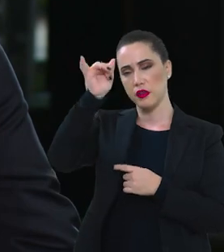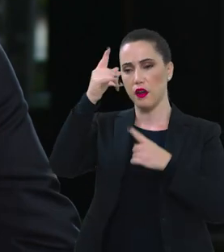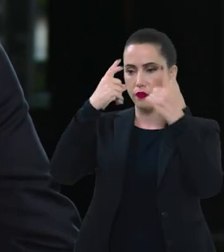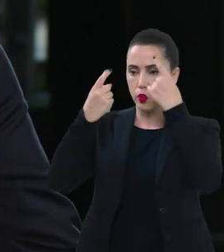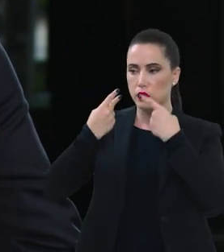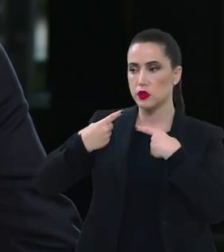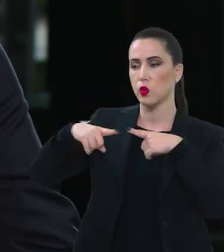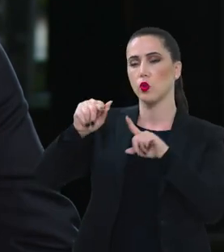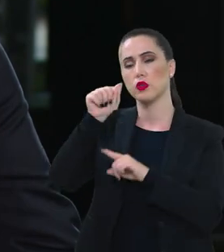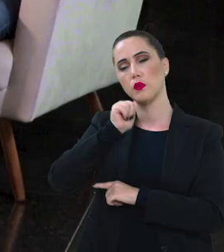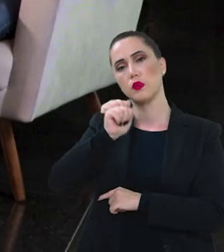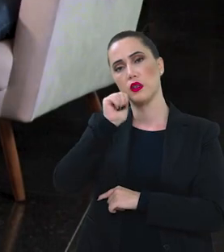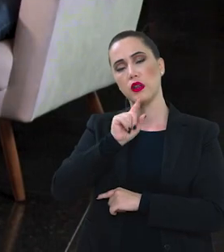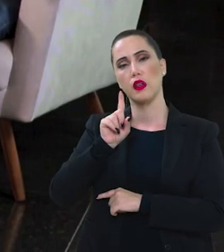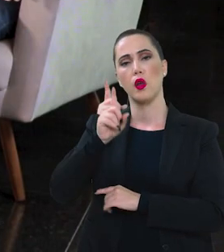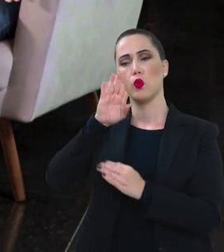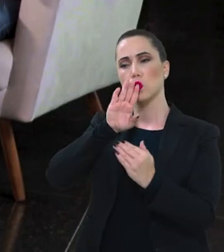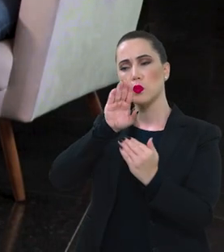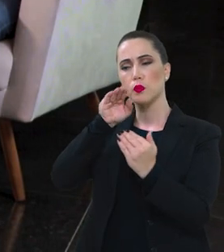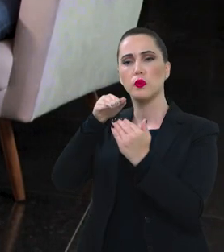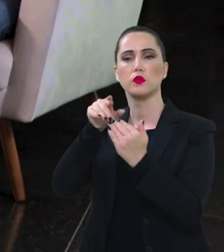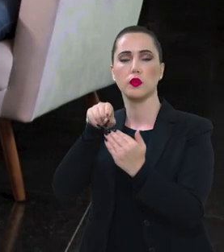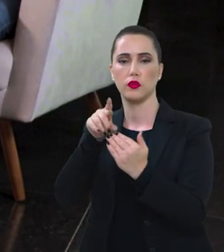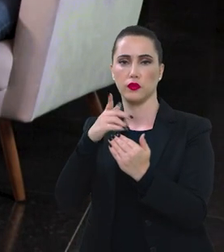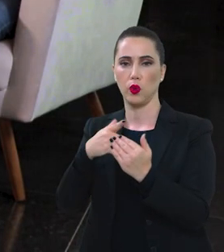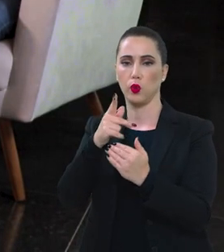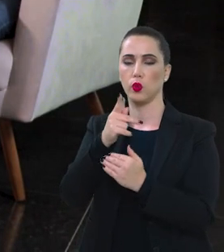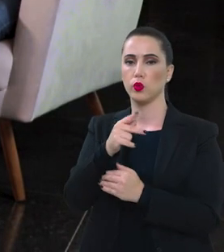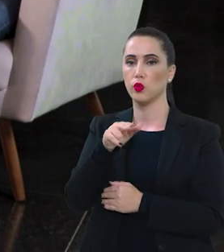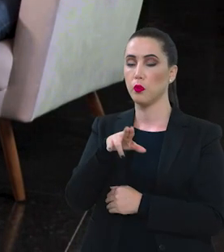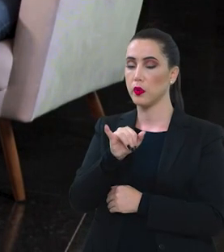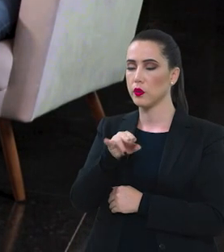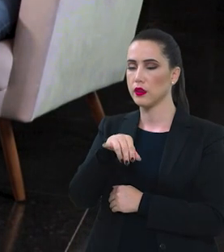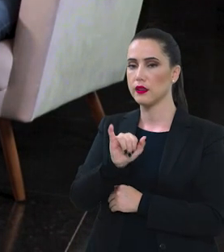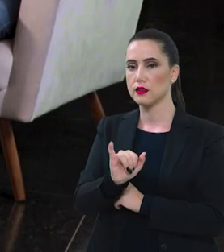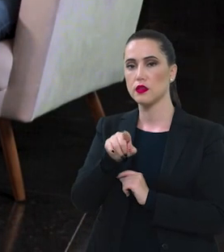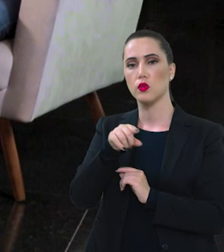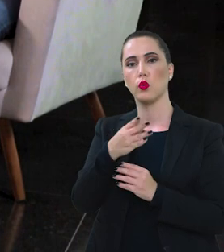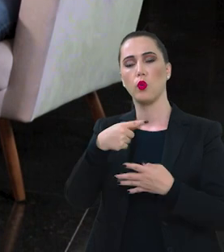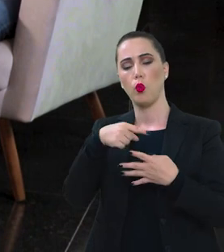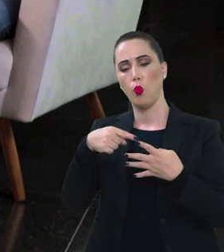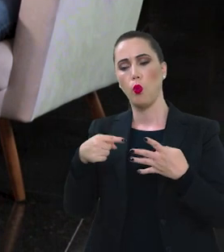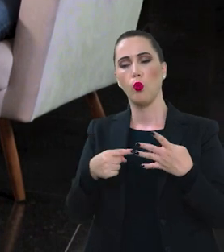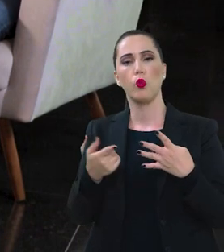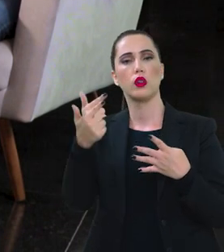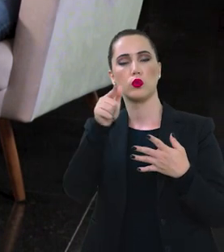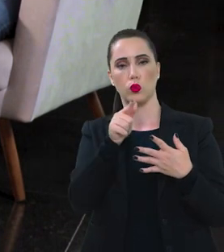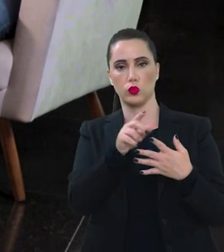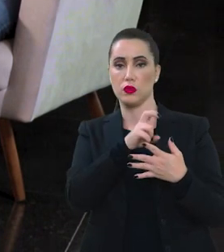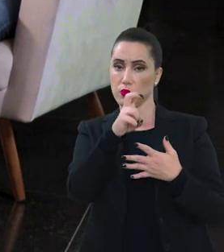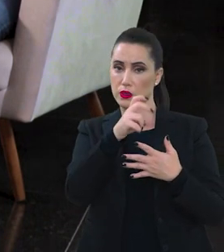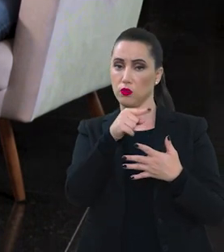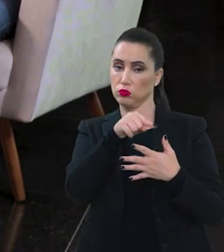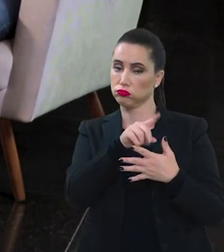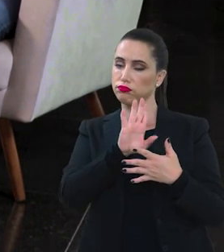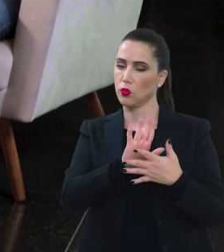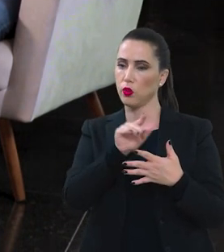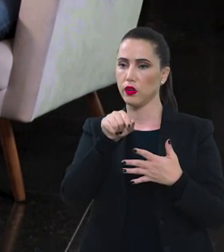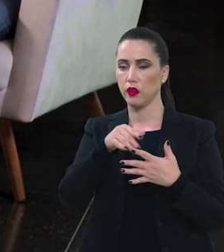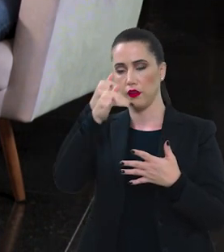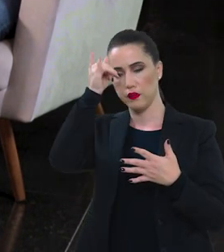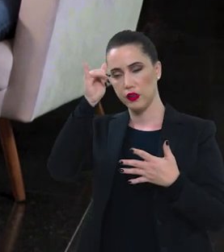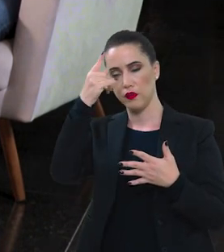contra a mulher é uma das prioridades do PRONAS tem esses outros quatro eixos é um desafio é uma